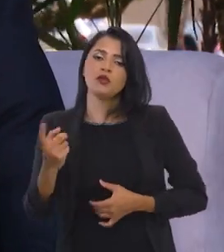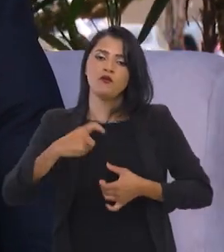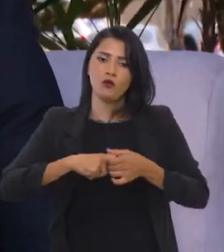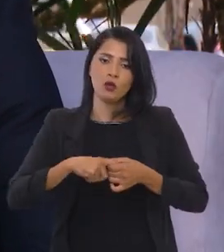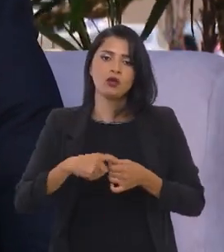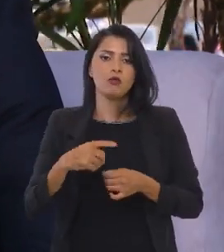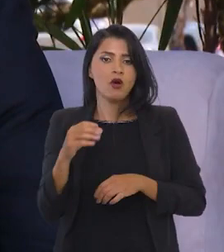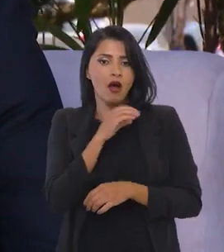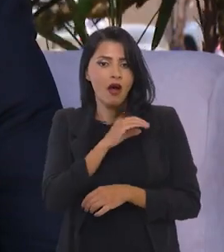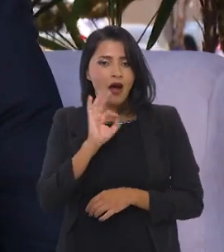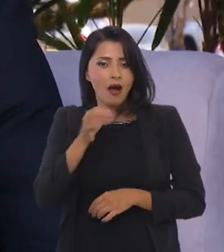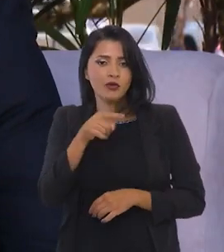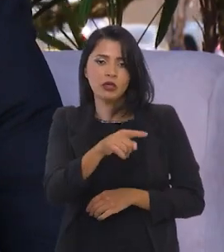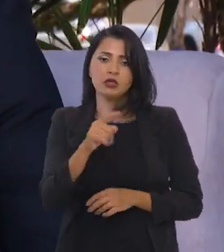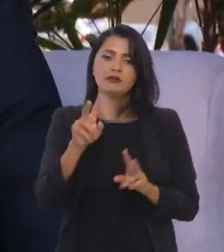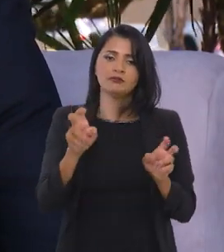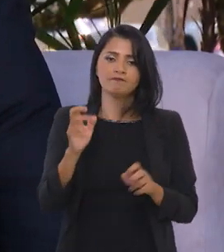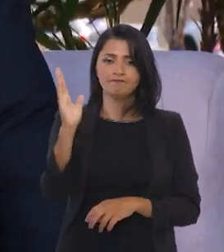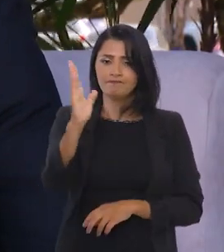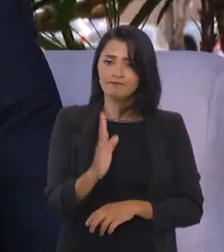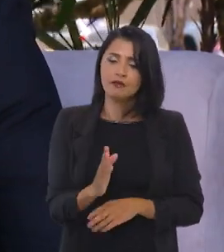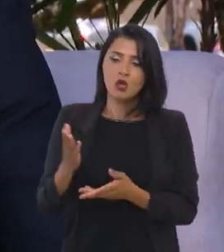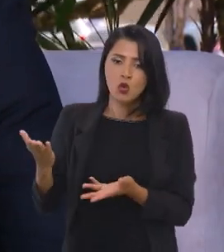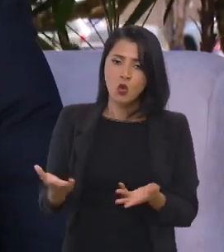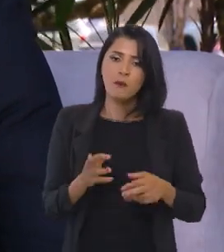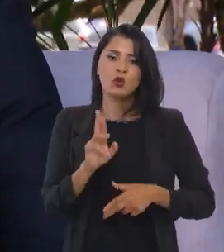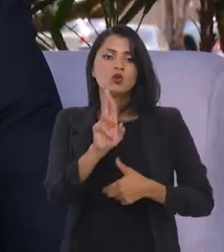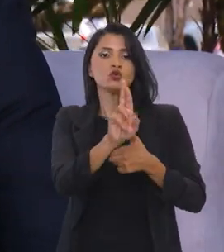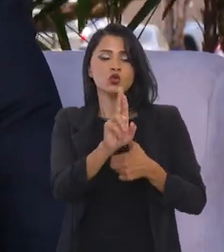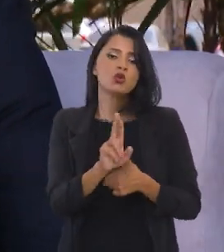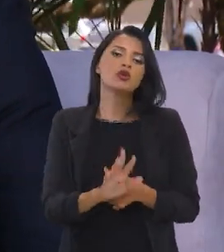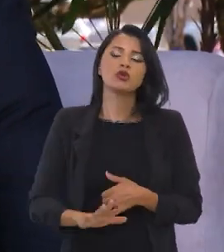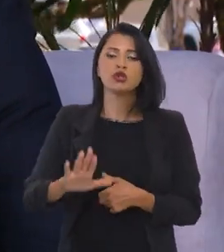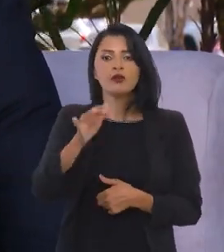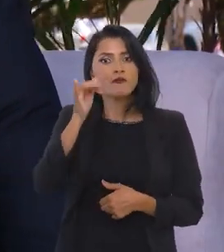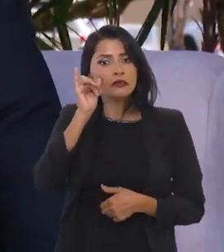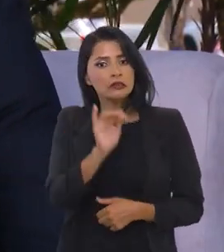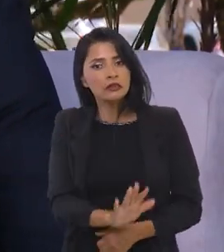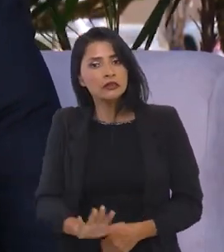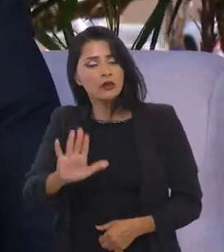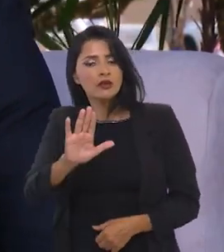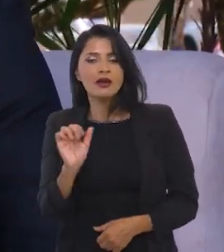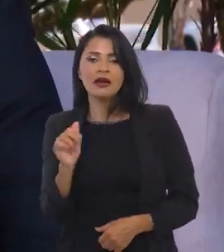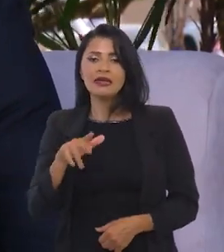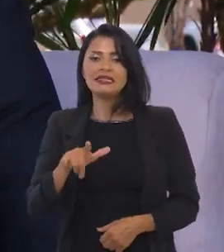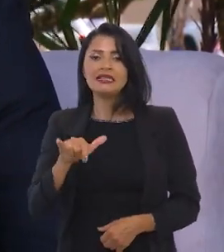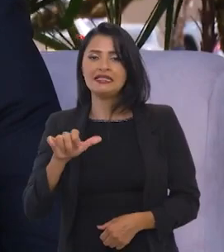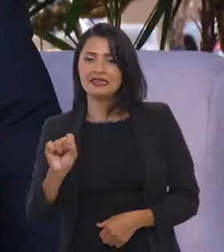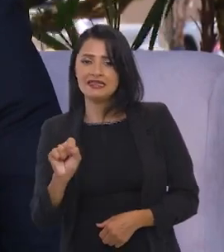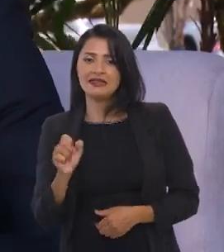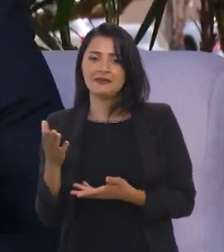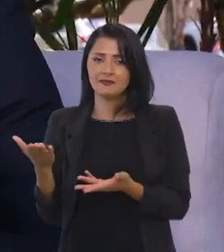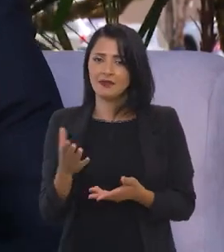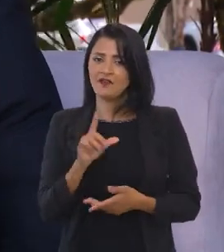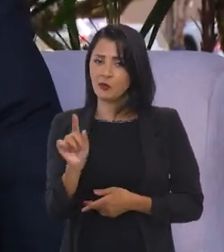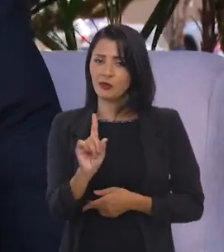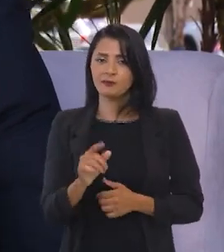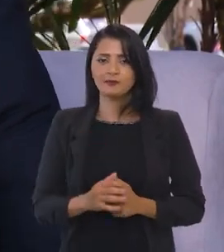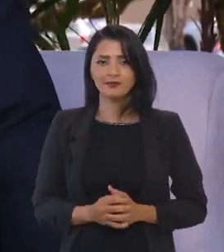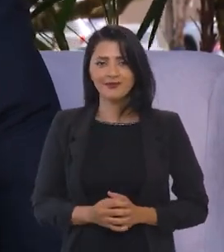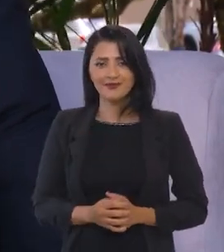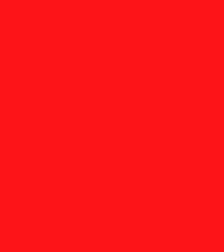intervalo e voltamos em instantes aqui no Brasil em pauta com a Procuradora-Geral da Fazenda Nacional, Annelise de Almeida.